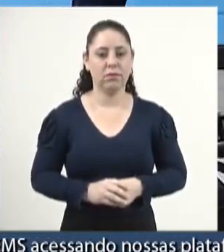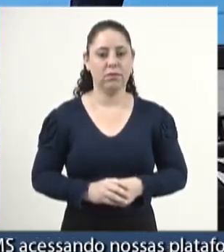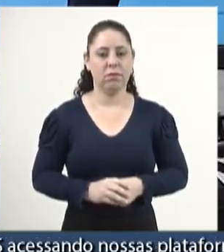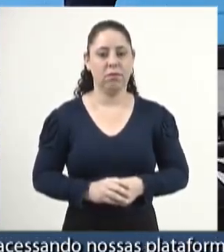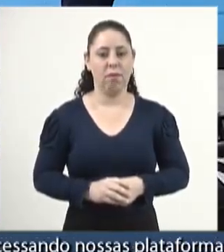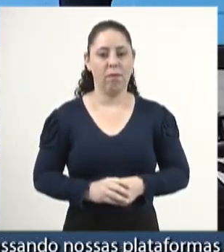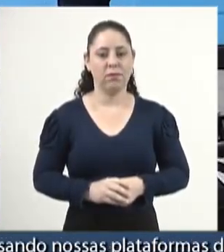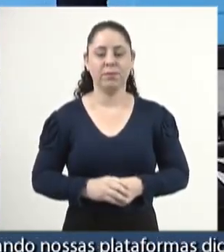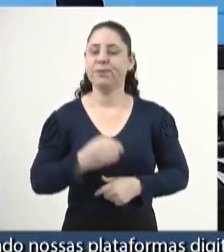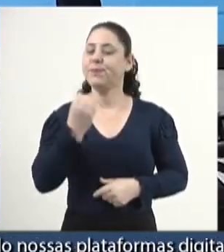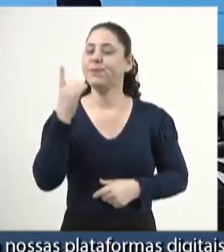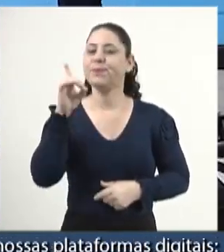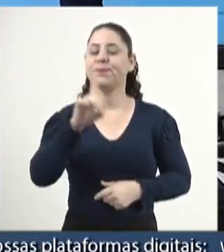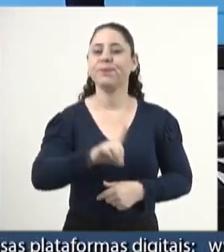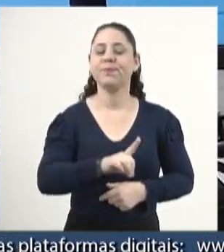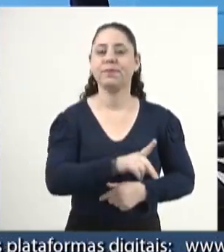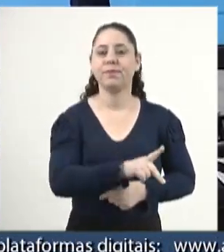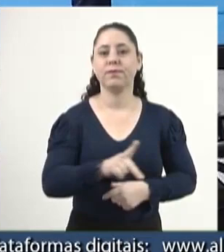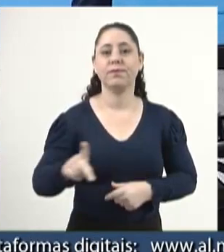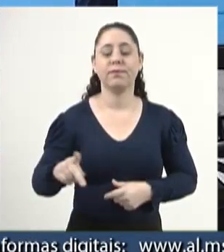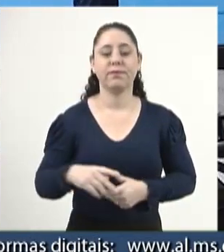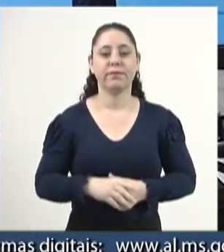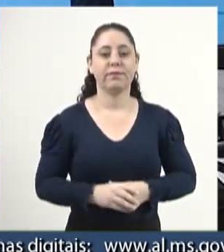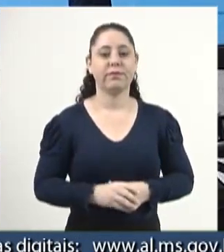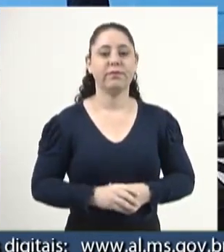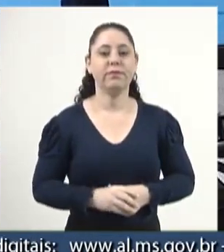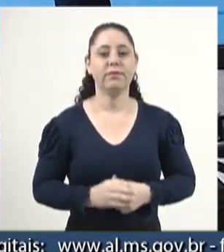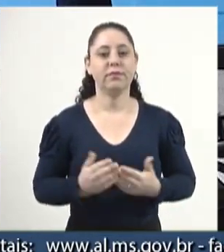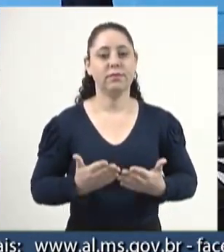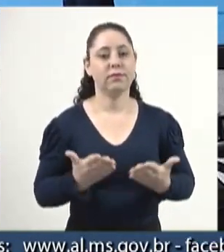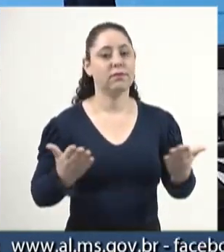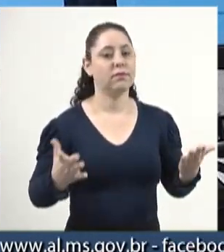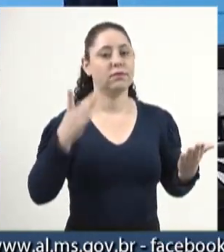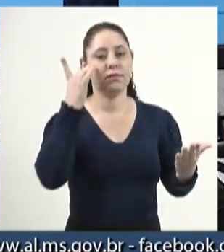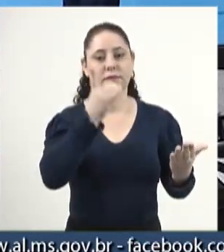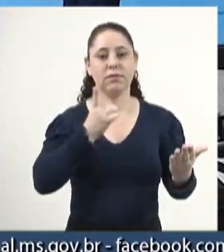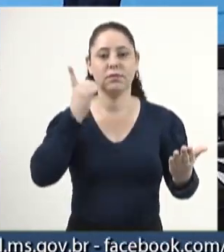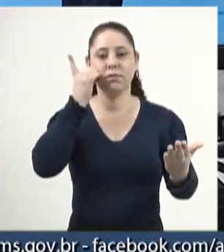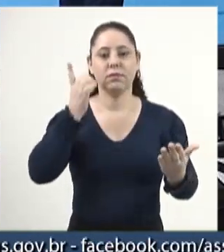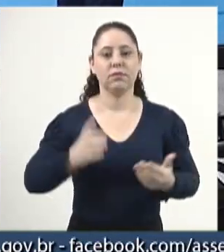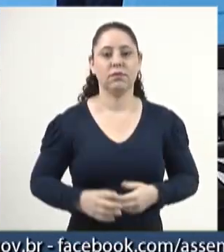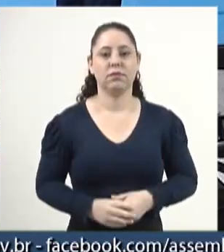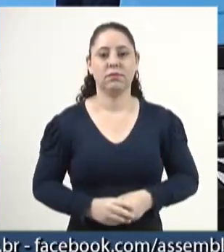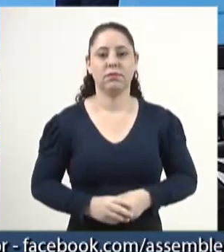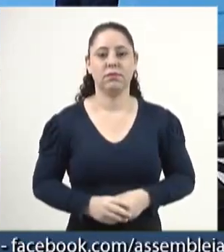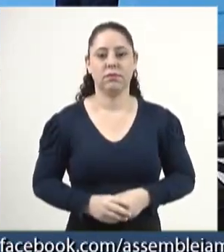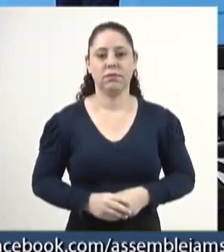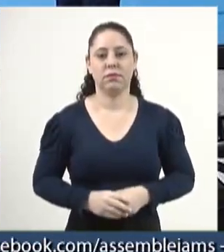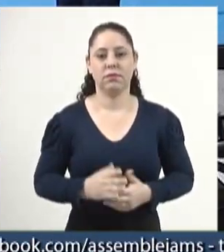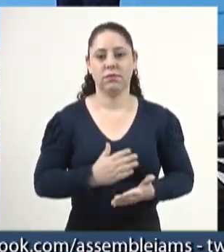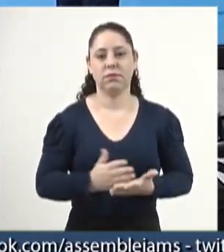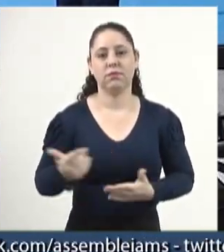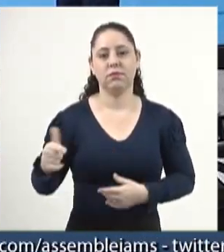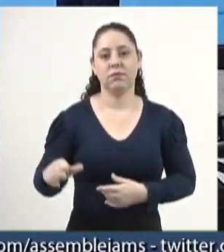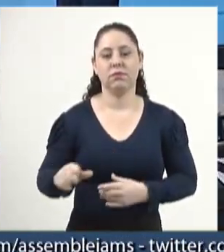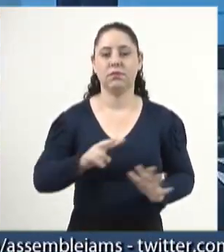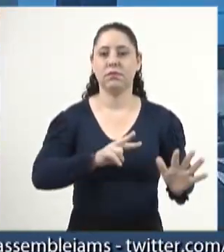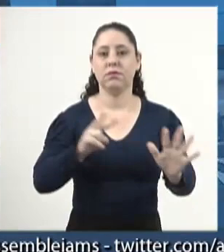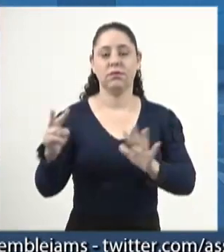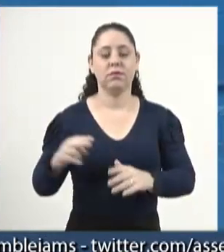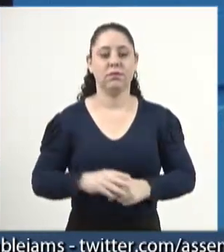Bom dia, senhor presidente, senhores deputados, iniciando mais uma semana.